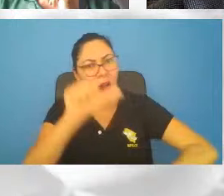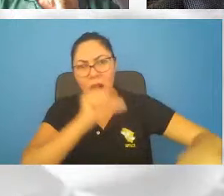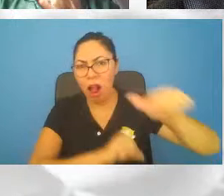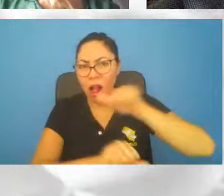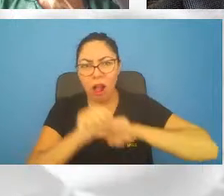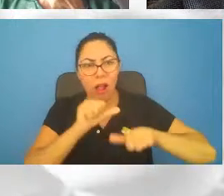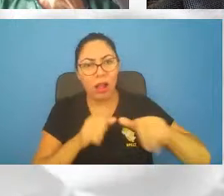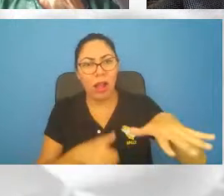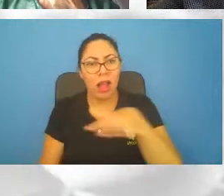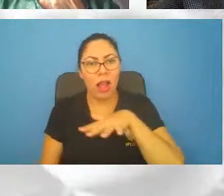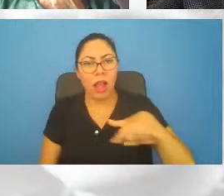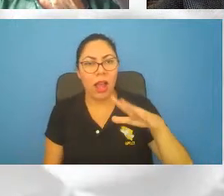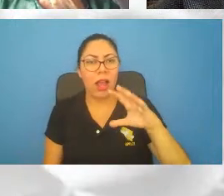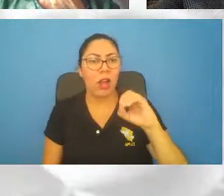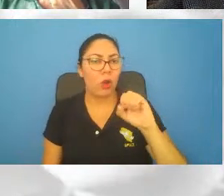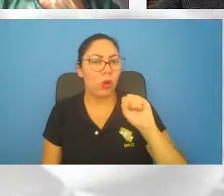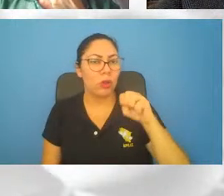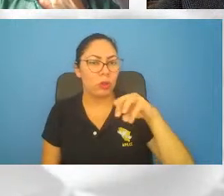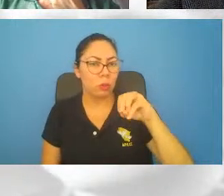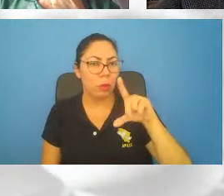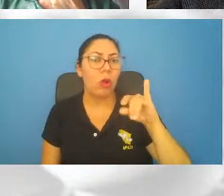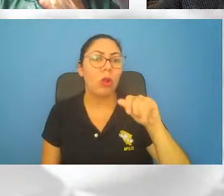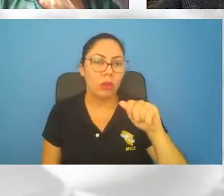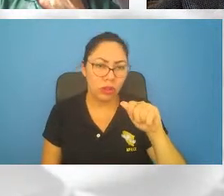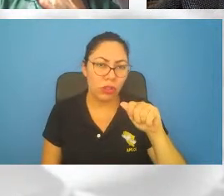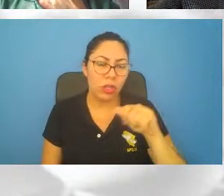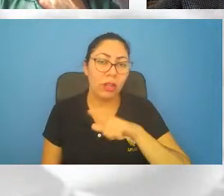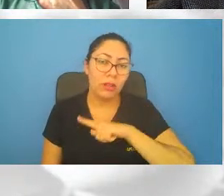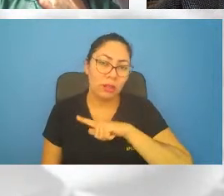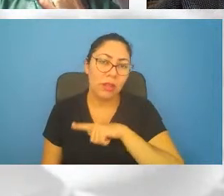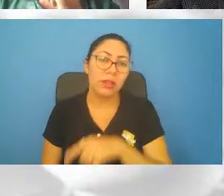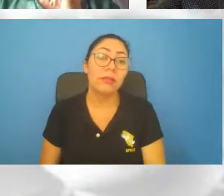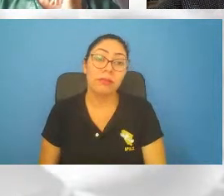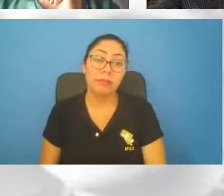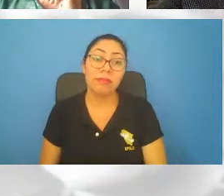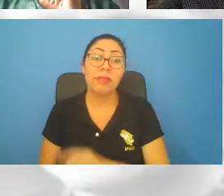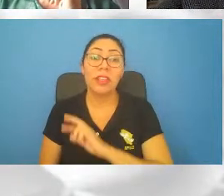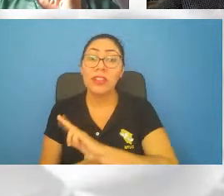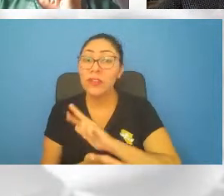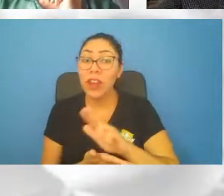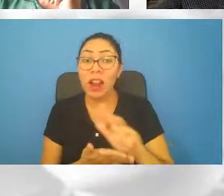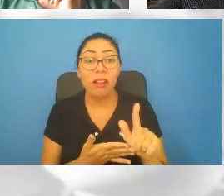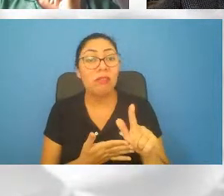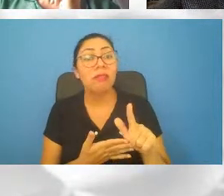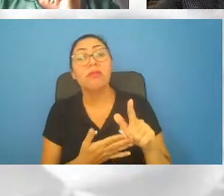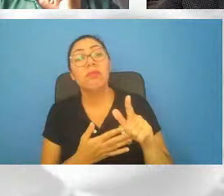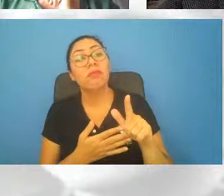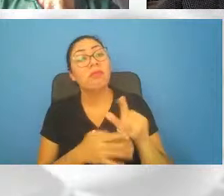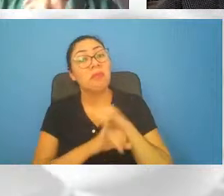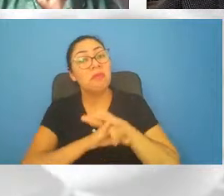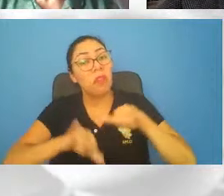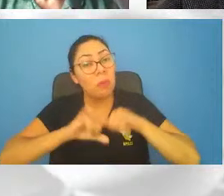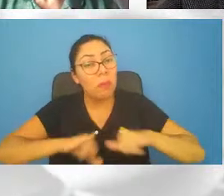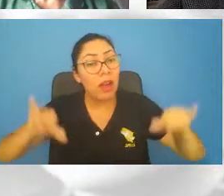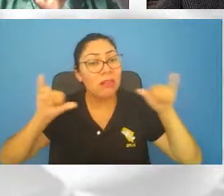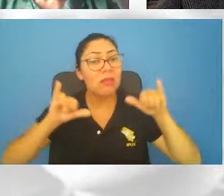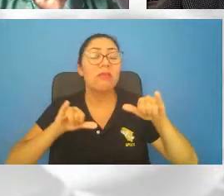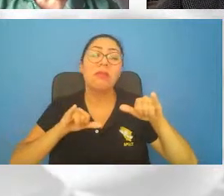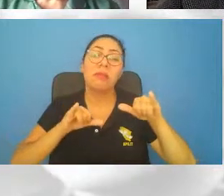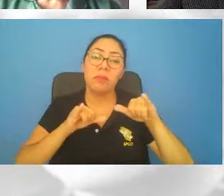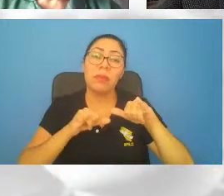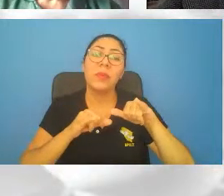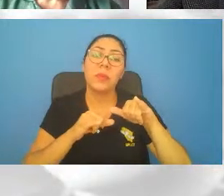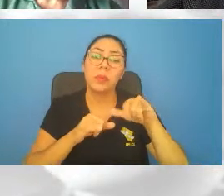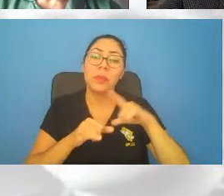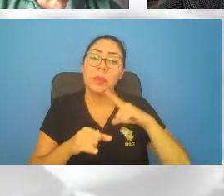gravitação modificada, ela não explica uma série de coisas também da cosmologia como radiação cósmica de fundo. Então isso